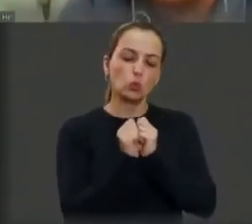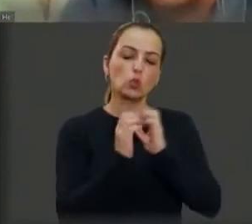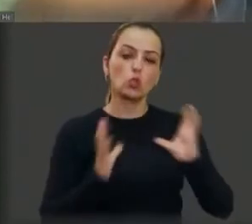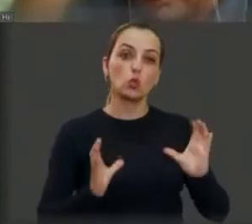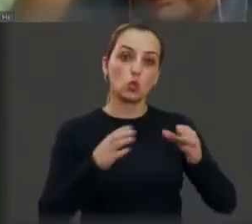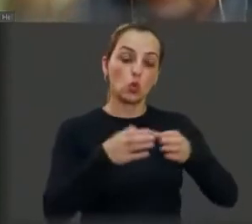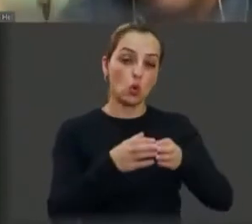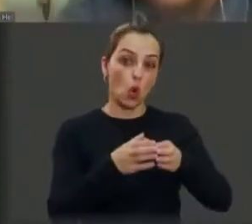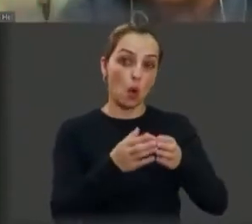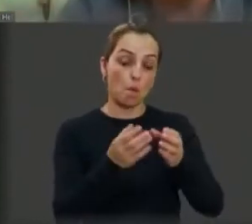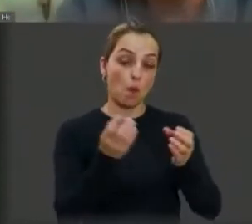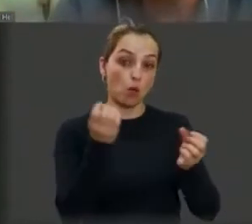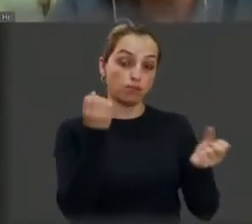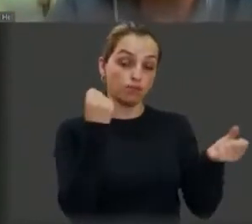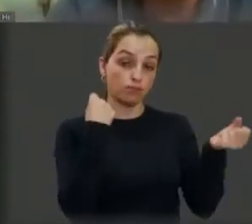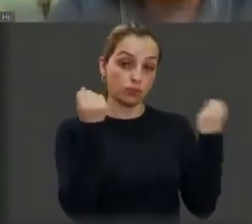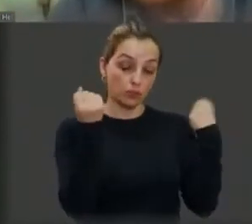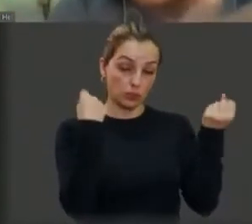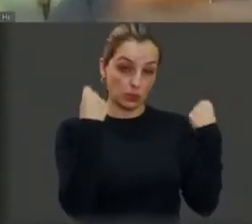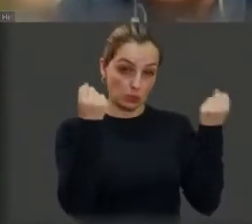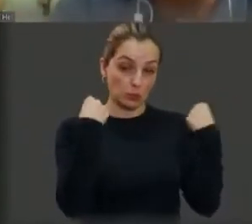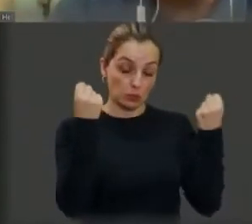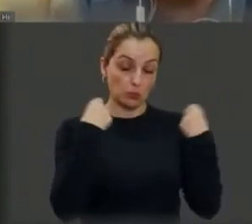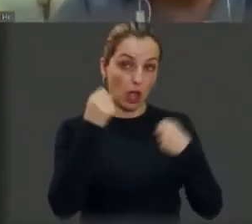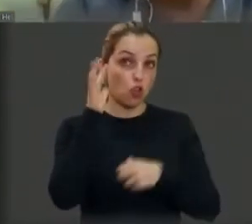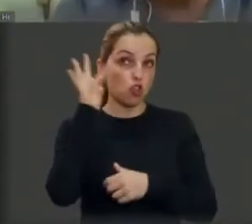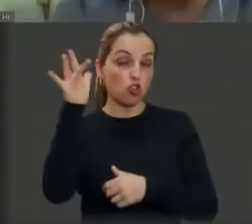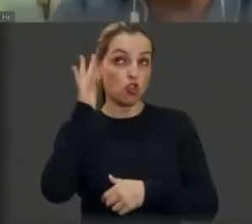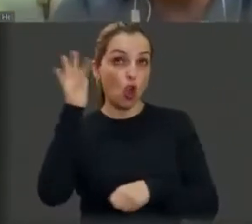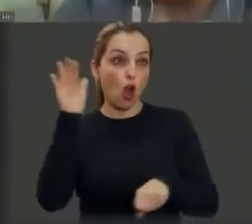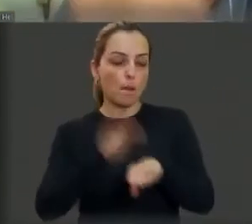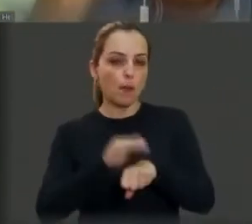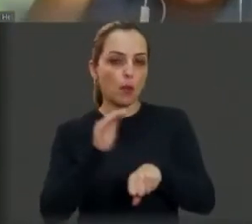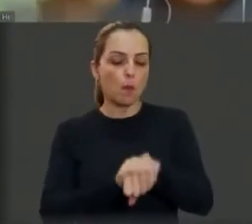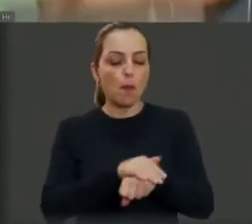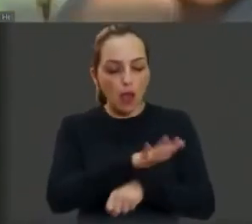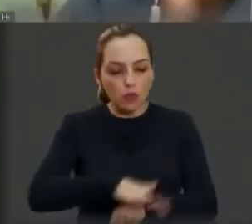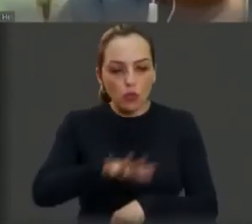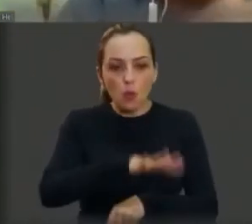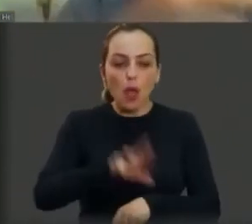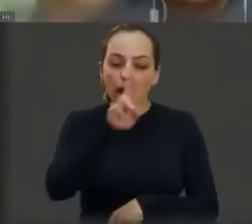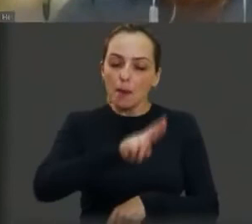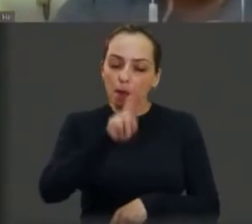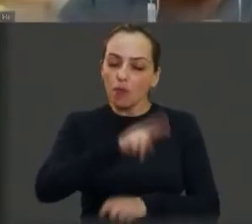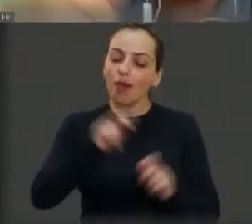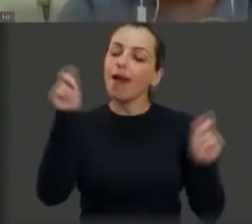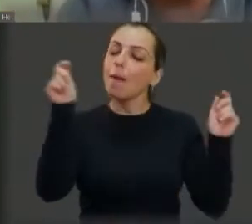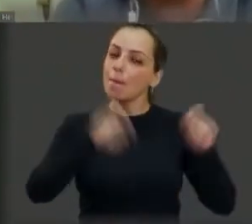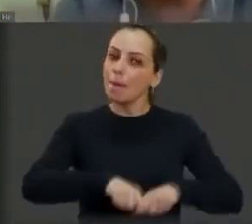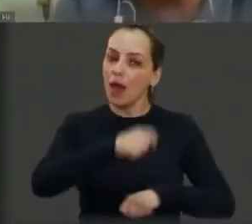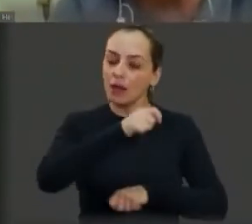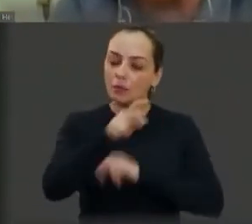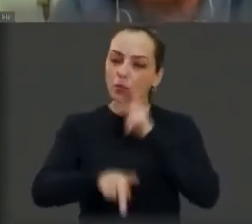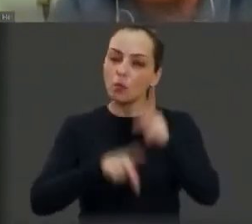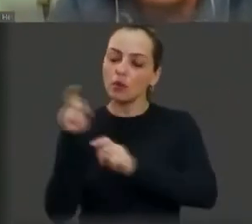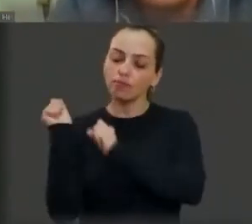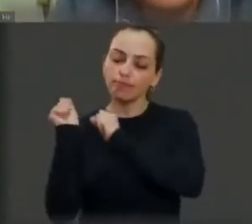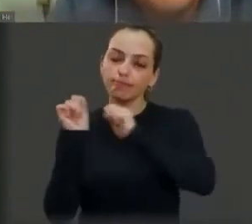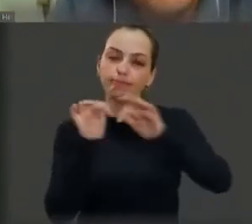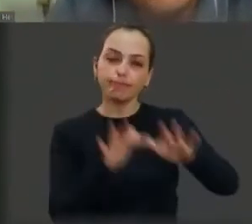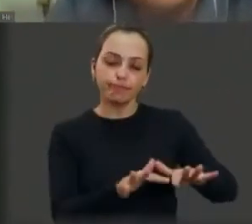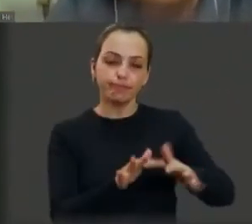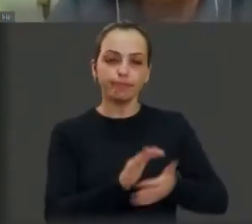É um sonho meu ver aquilo lá, em perfeitas condições de uso, né, para toda a população de Araraquado.